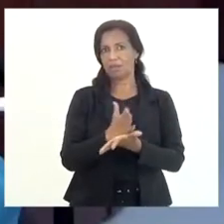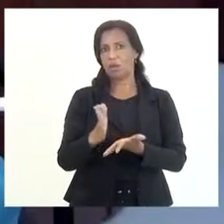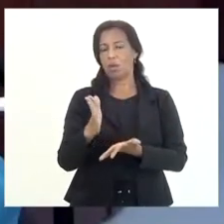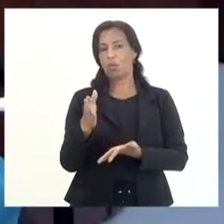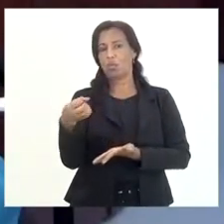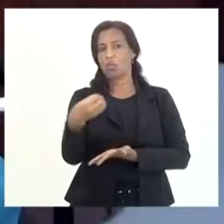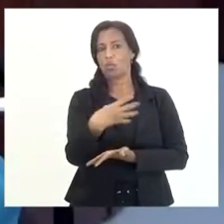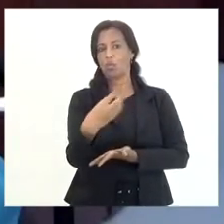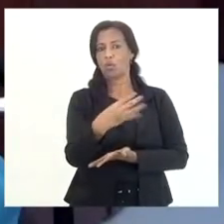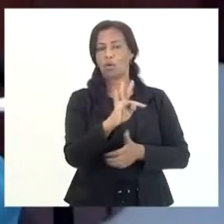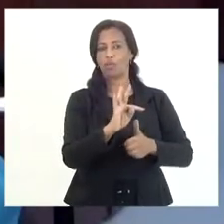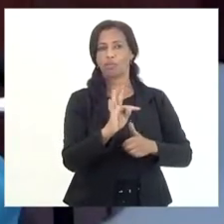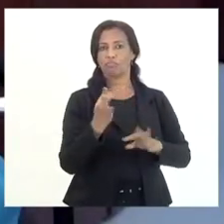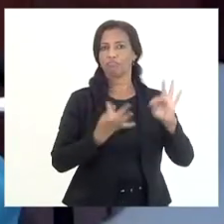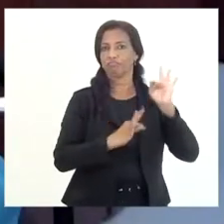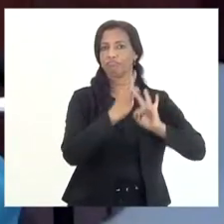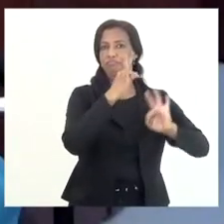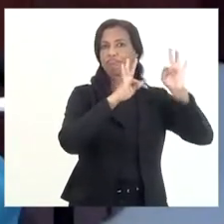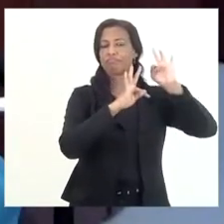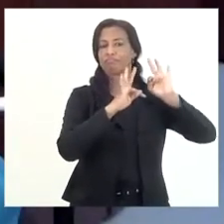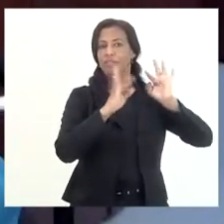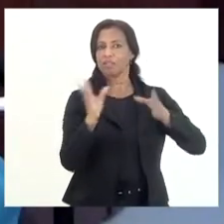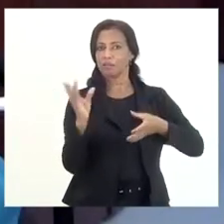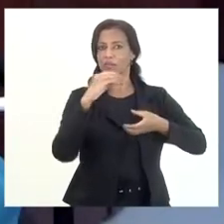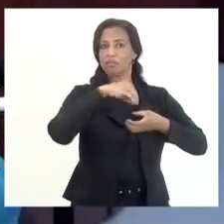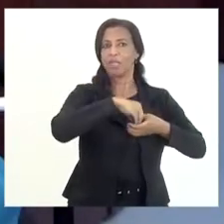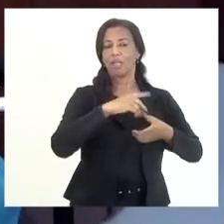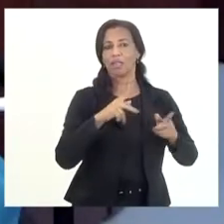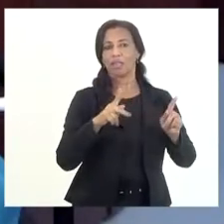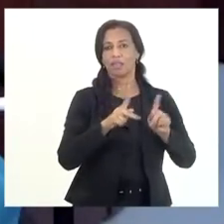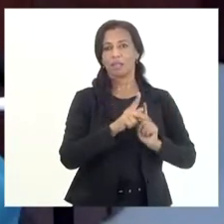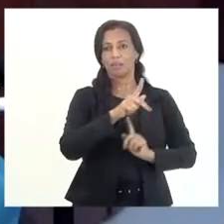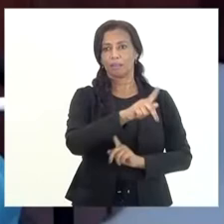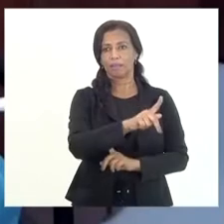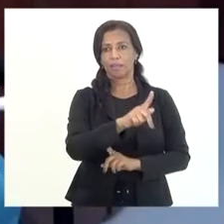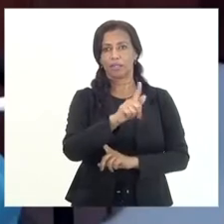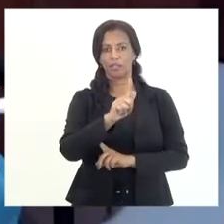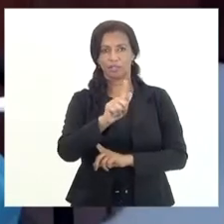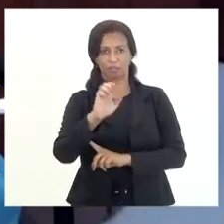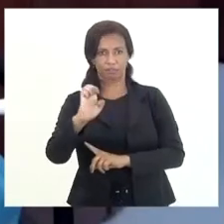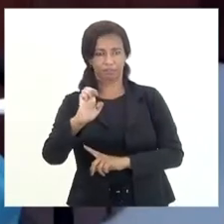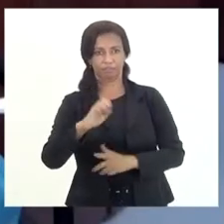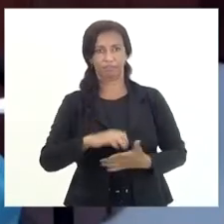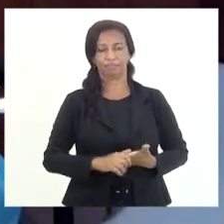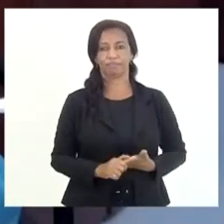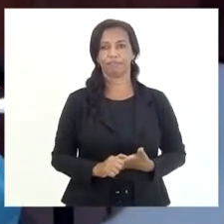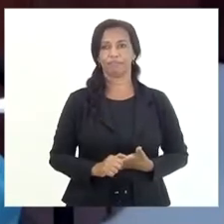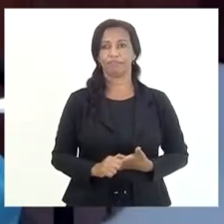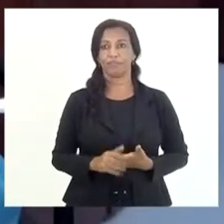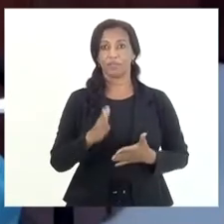tecnologias que nós estamos conseguindo implementar aqui na Procuradoria da dívida ativa, de traçar um